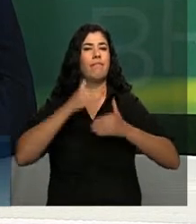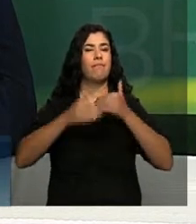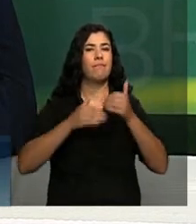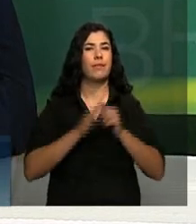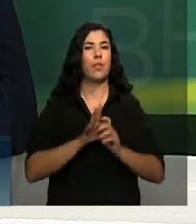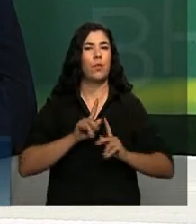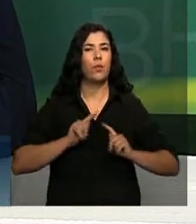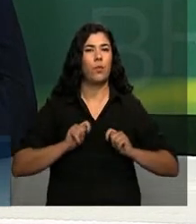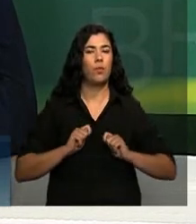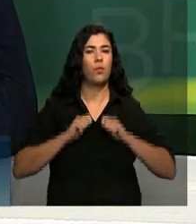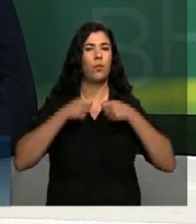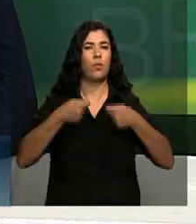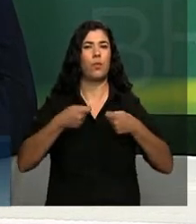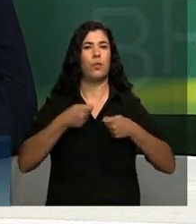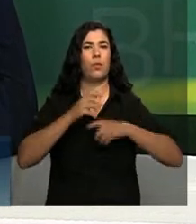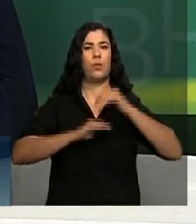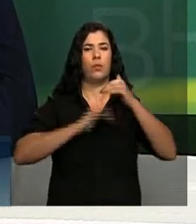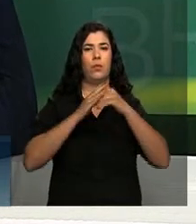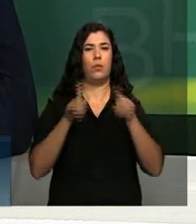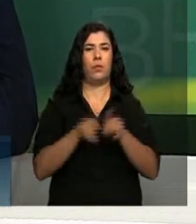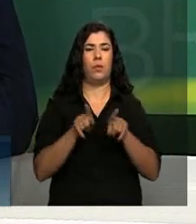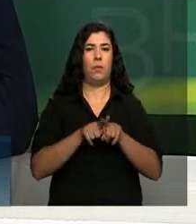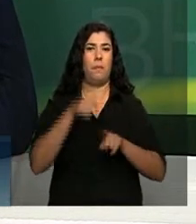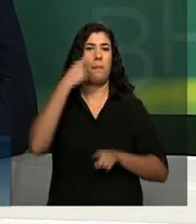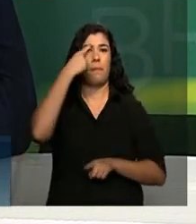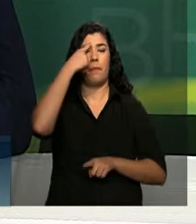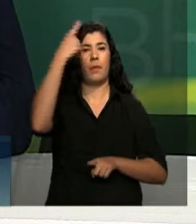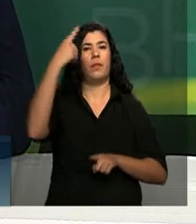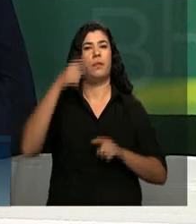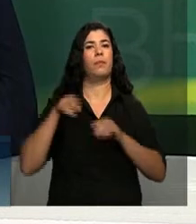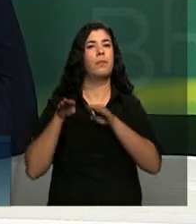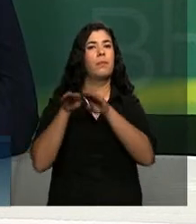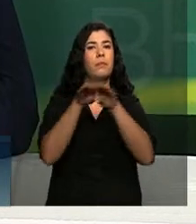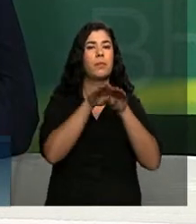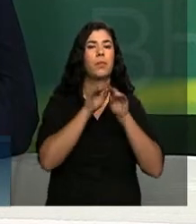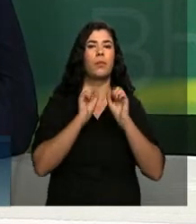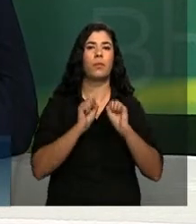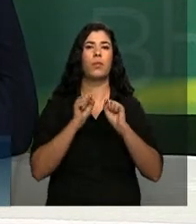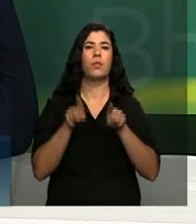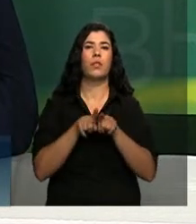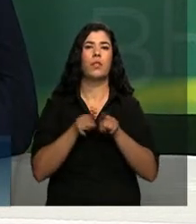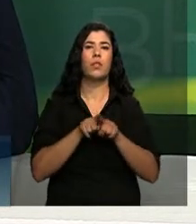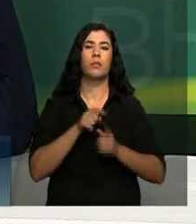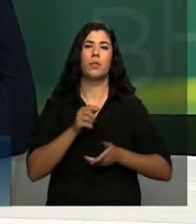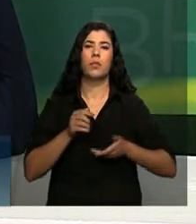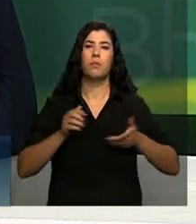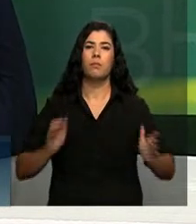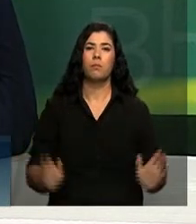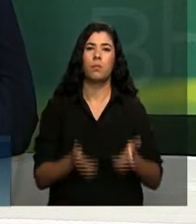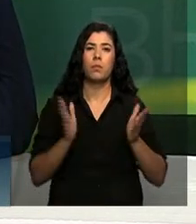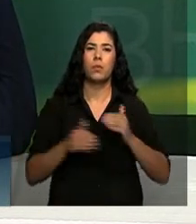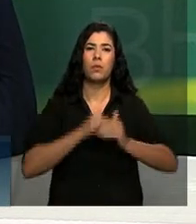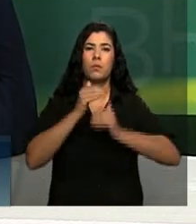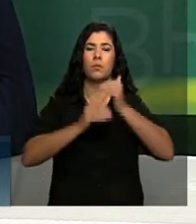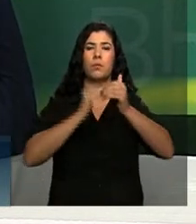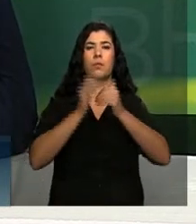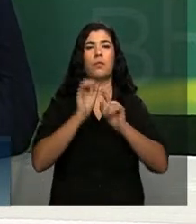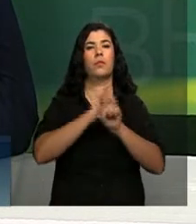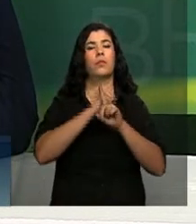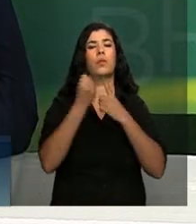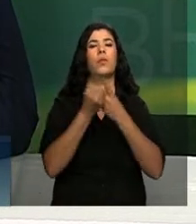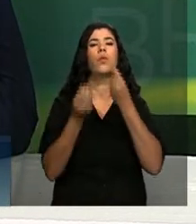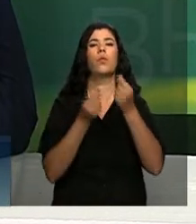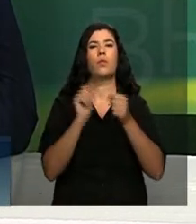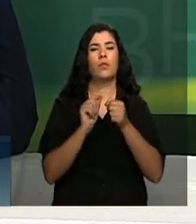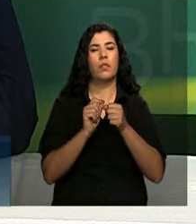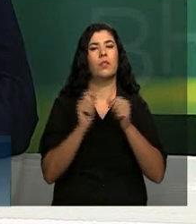de pensamentos hegemônicos que possam mobilizar a sociedade. Isso só se dá por meio do